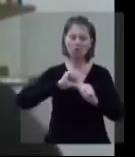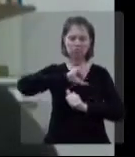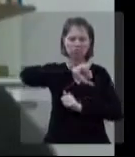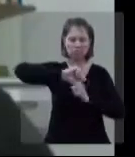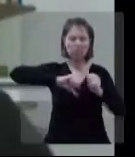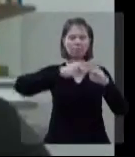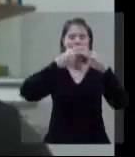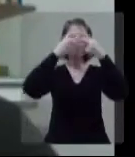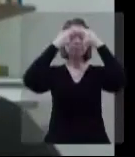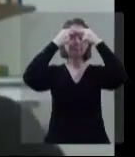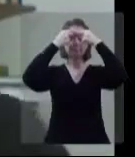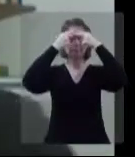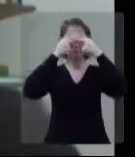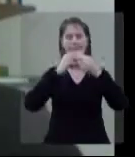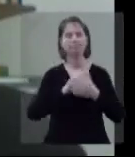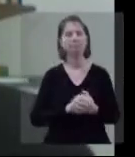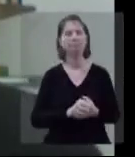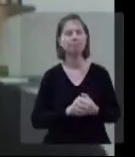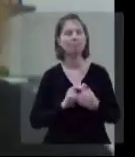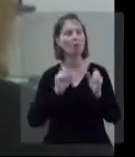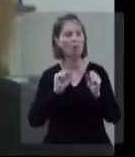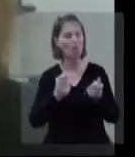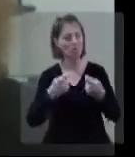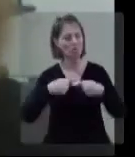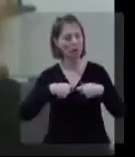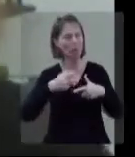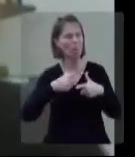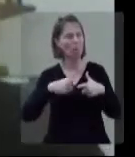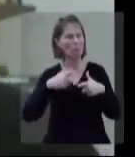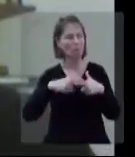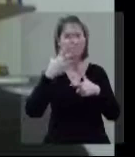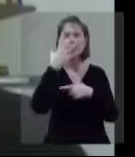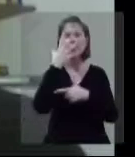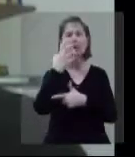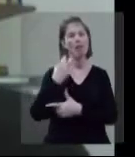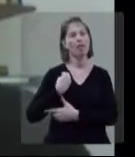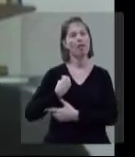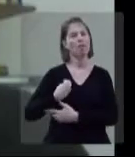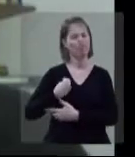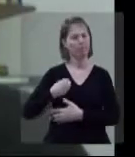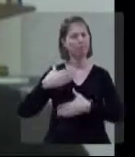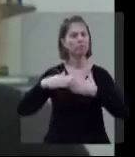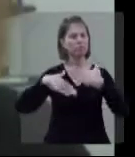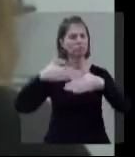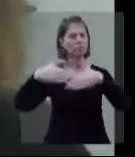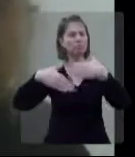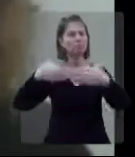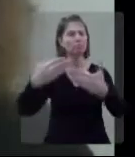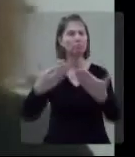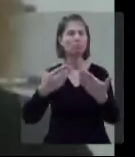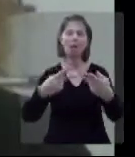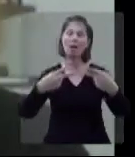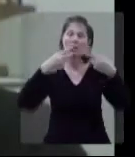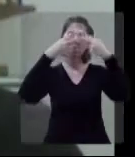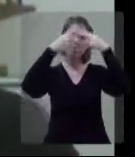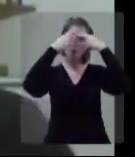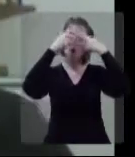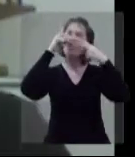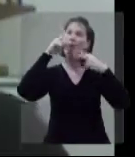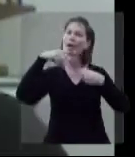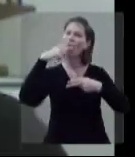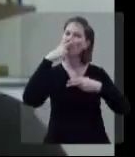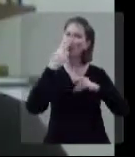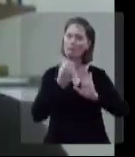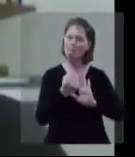com a gente, que passa até despercebido, né? Ele pode se tornar um trauma, né? Que